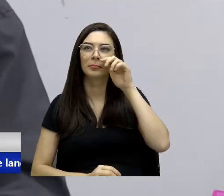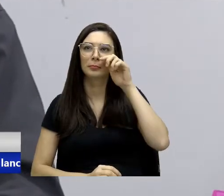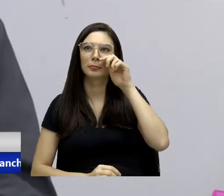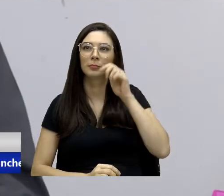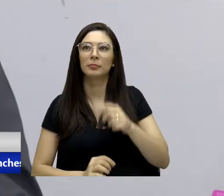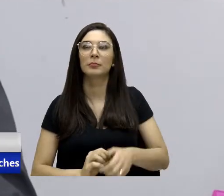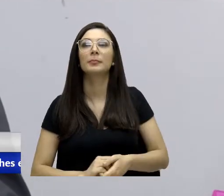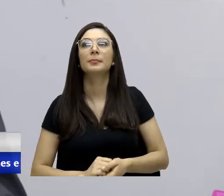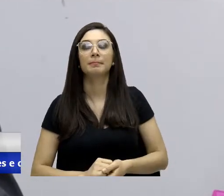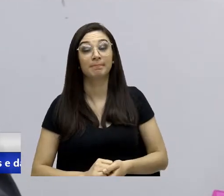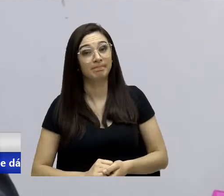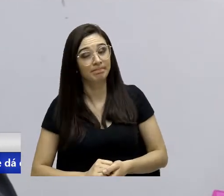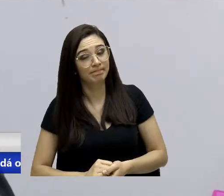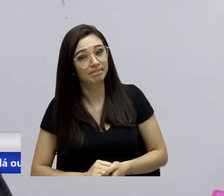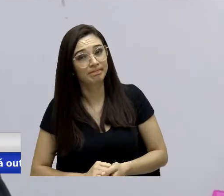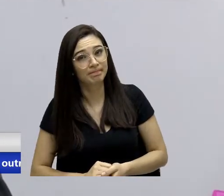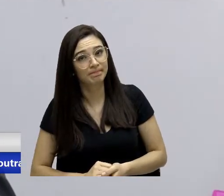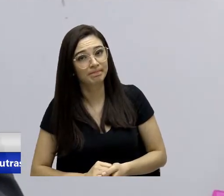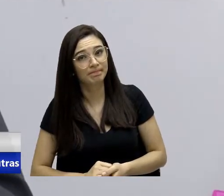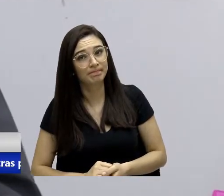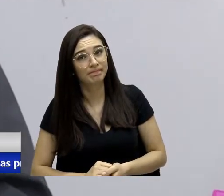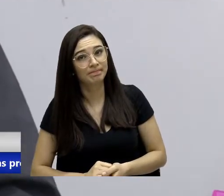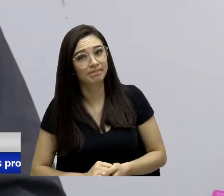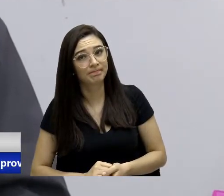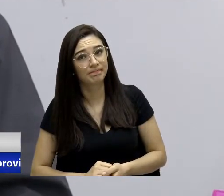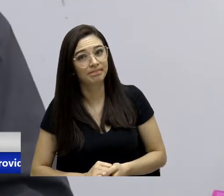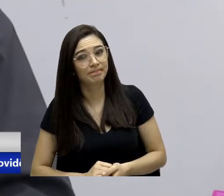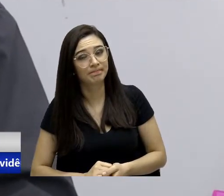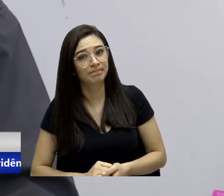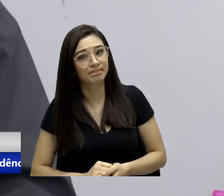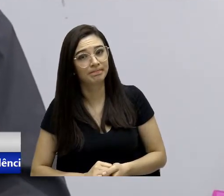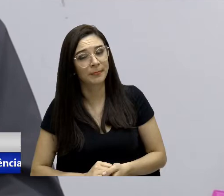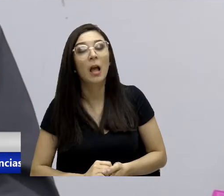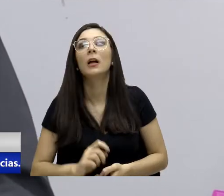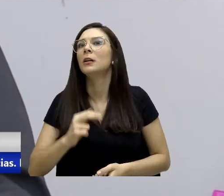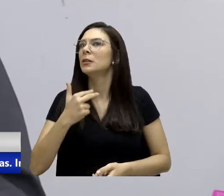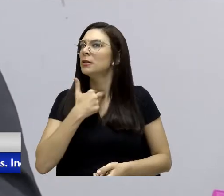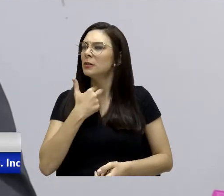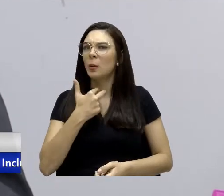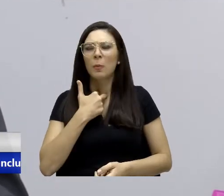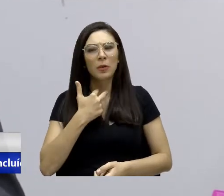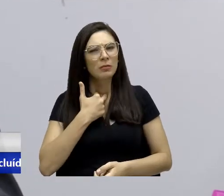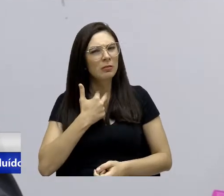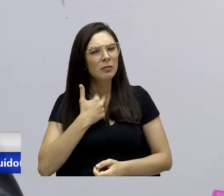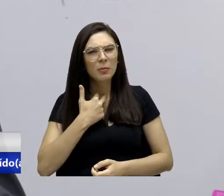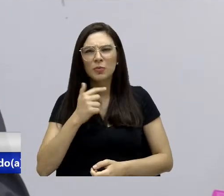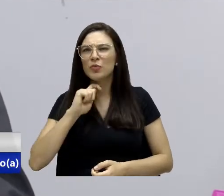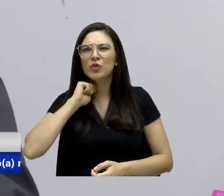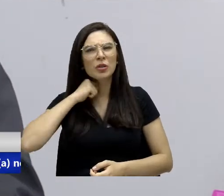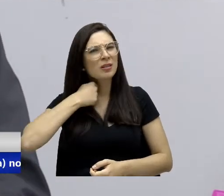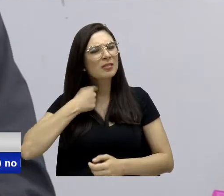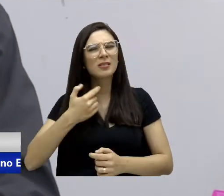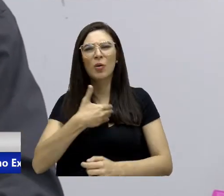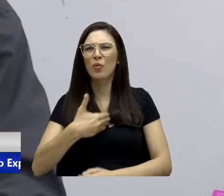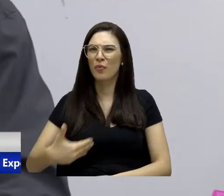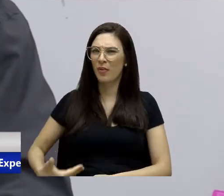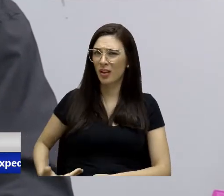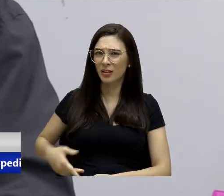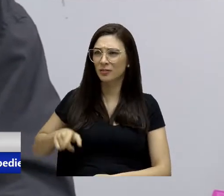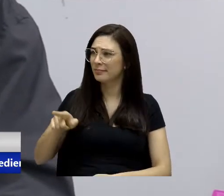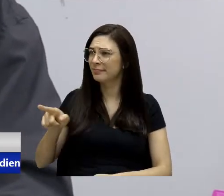Não funciona? Então, a gente não pode mais fiscalizar o governo, porque